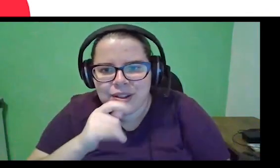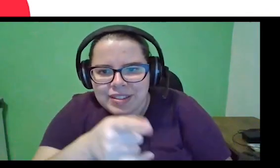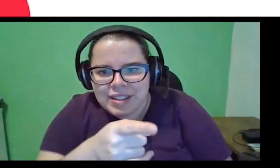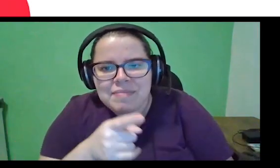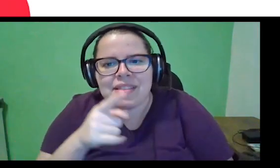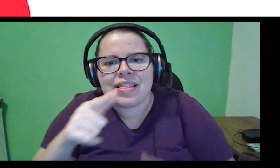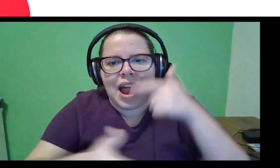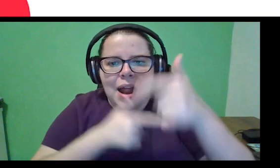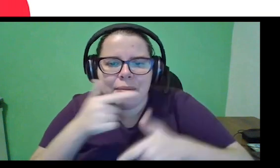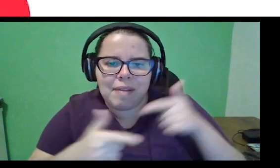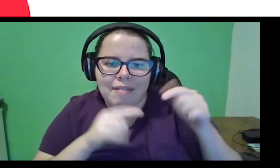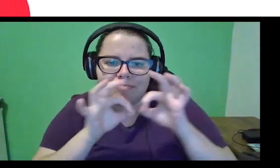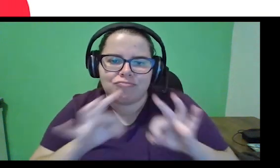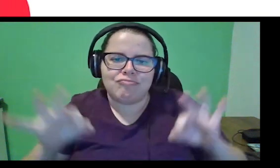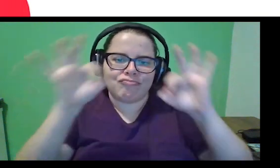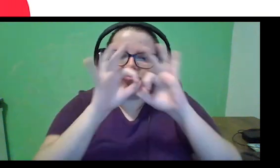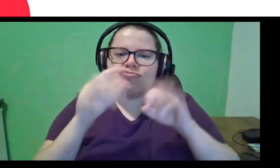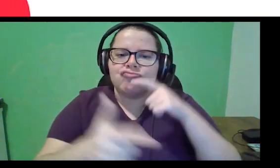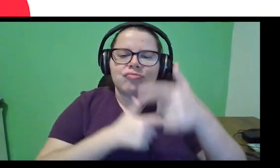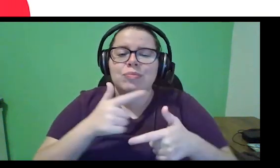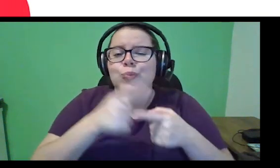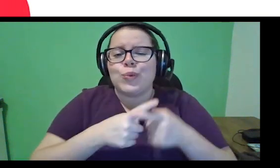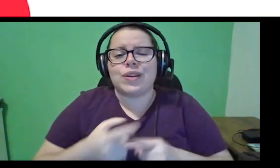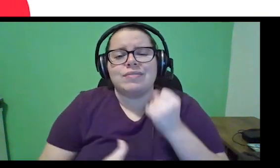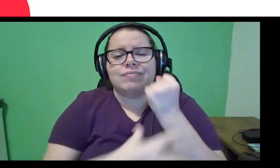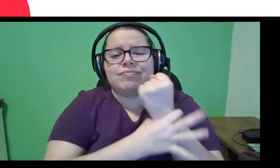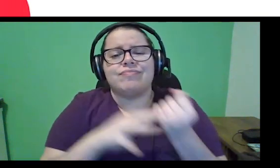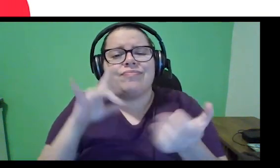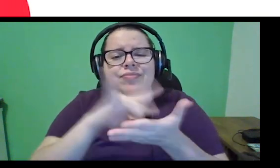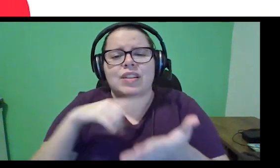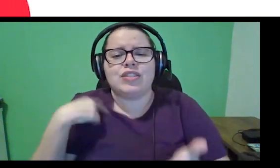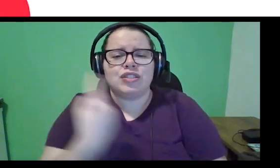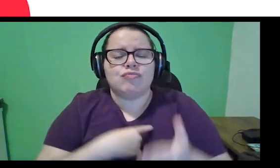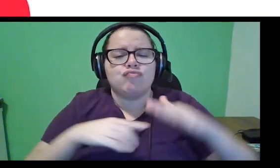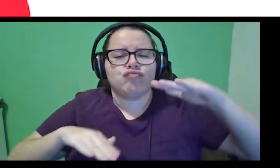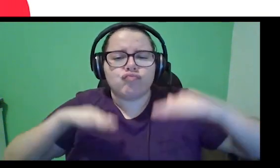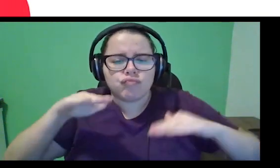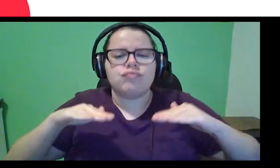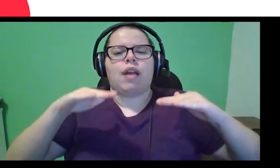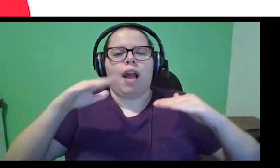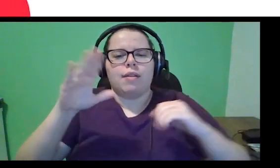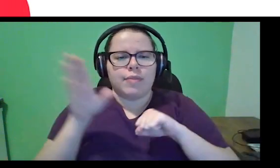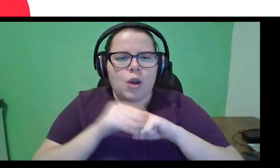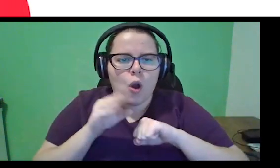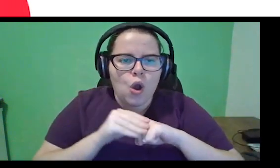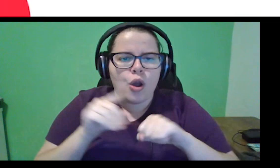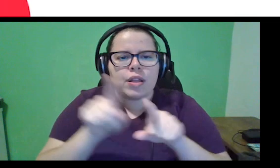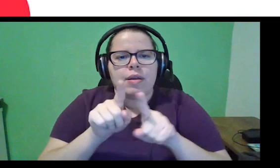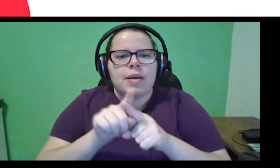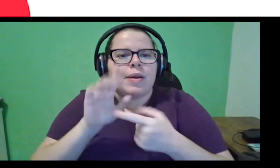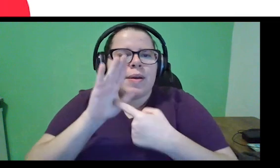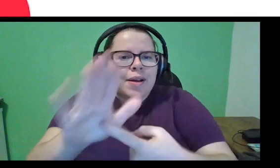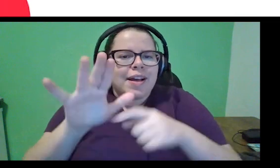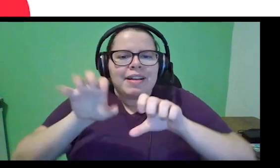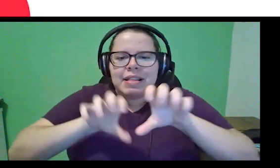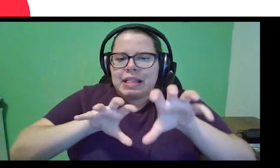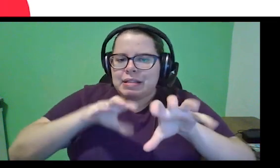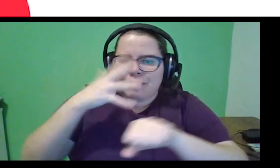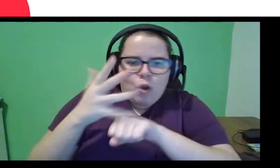vai tratar isso, né? É super seguro porque a gente vai nivelar esse conhecimento, a gente vai atrás de